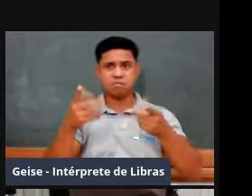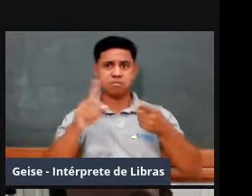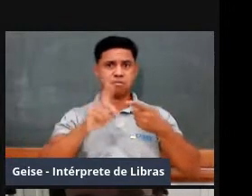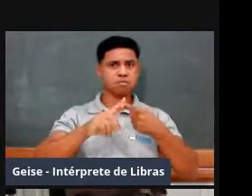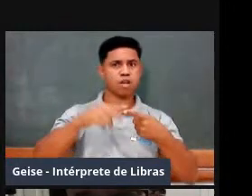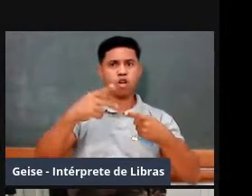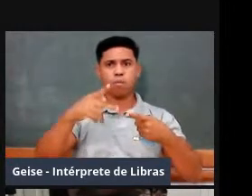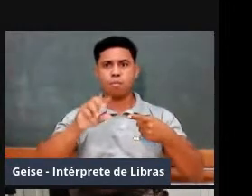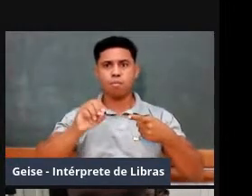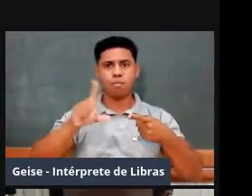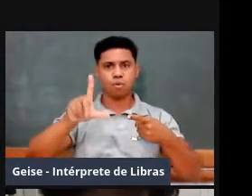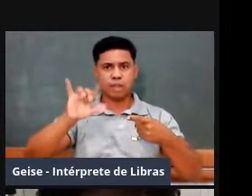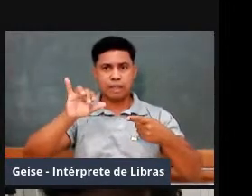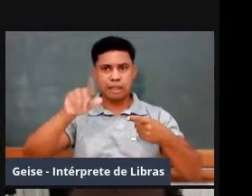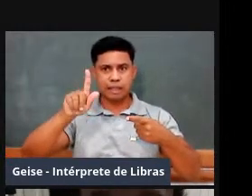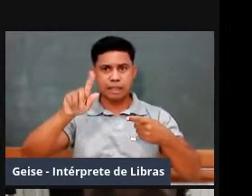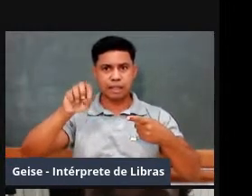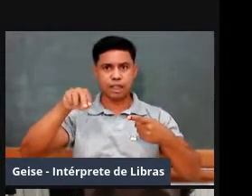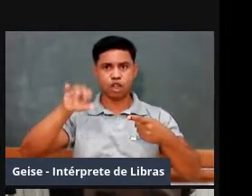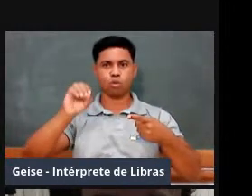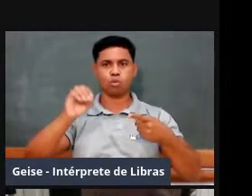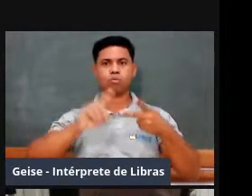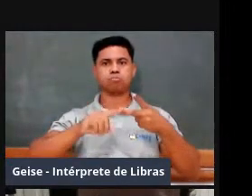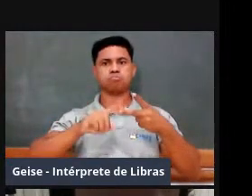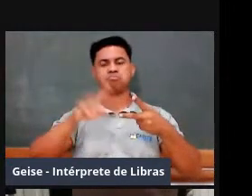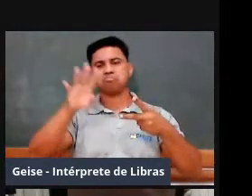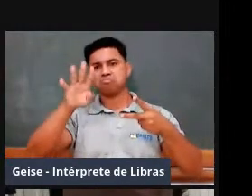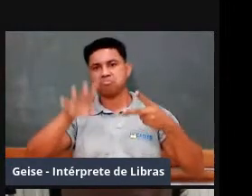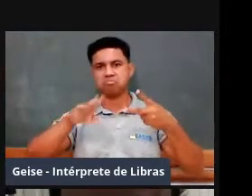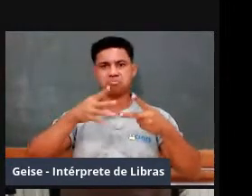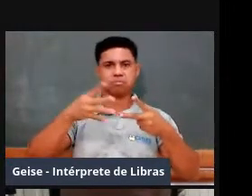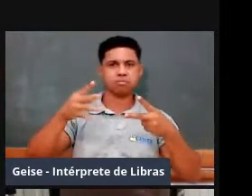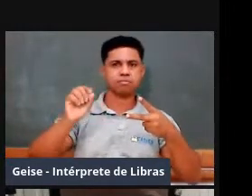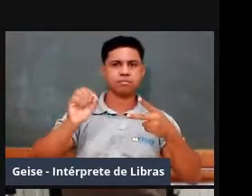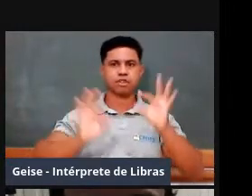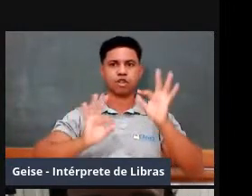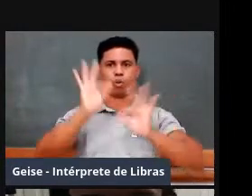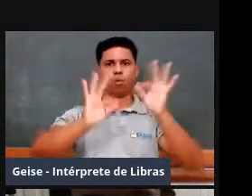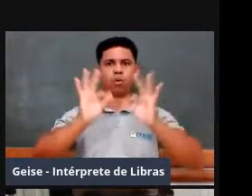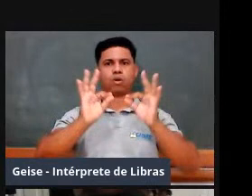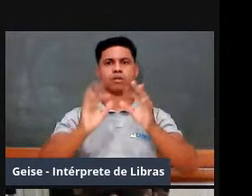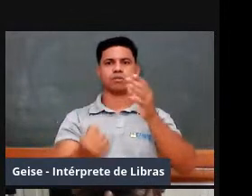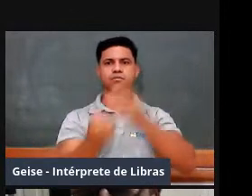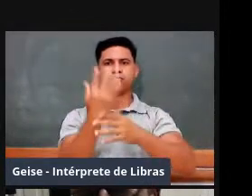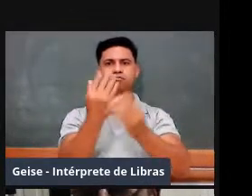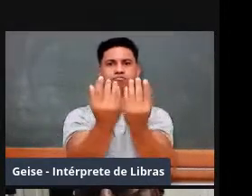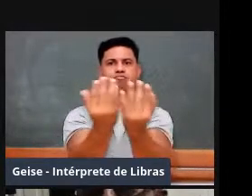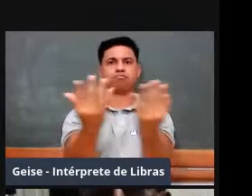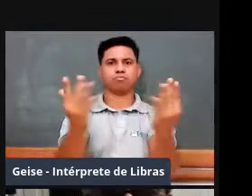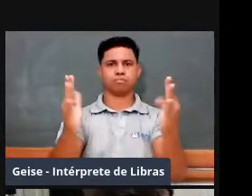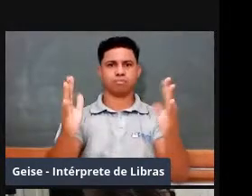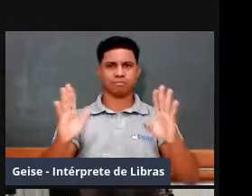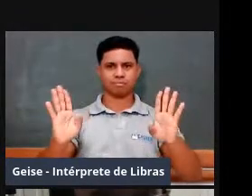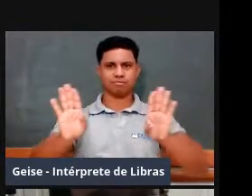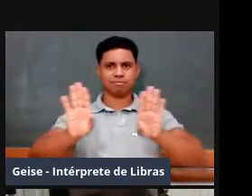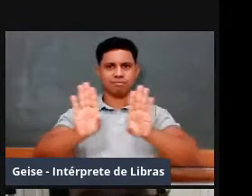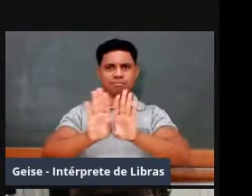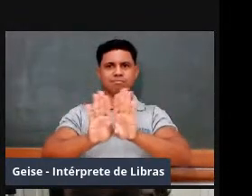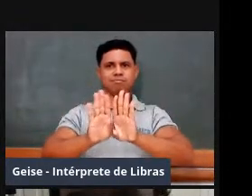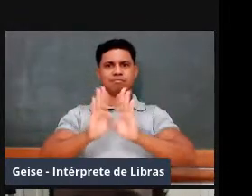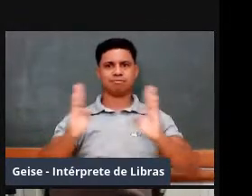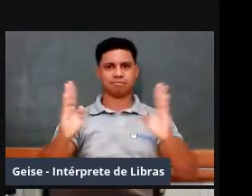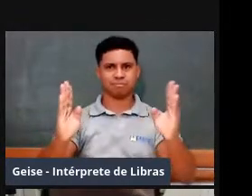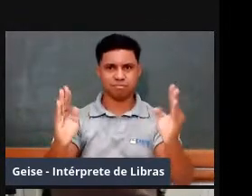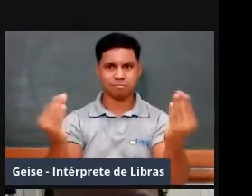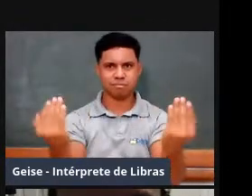dos ângulos que devem ser usados aí na elaboração das muralhas, não é? Bom, isso, o que